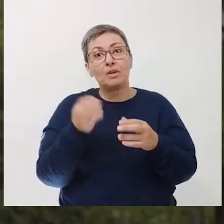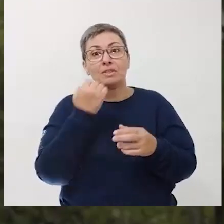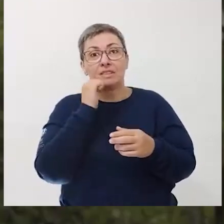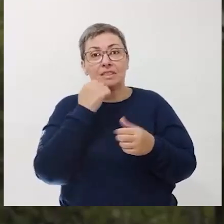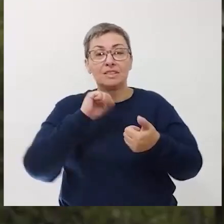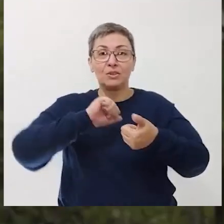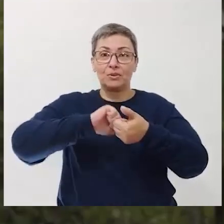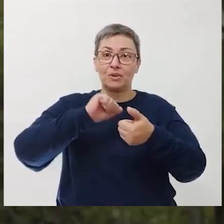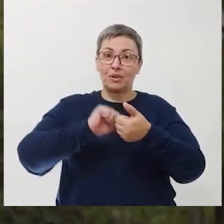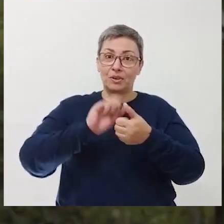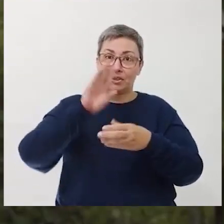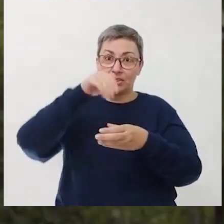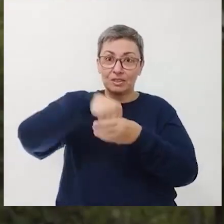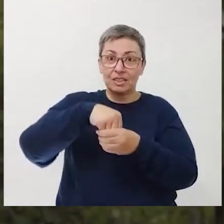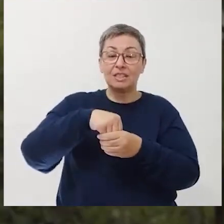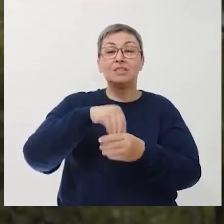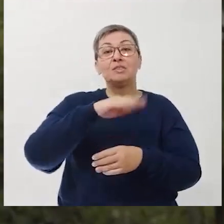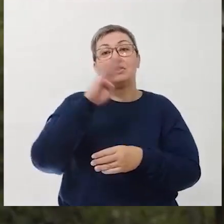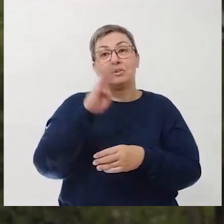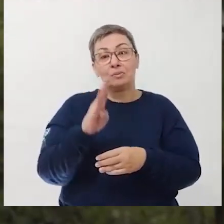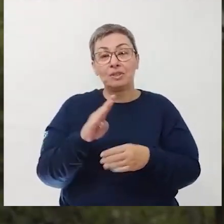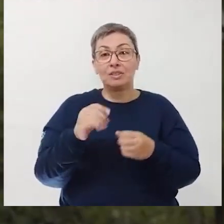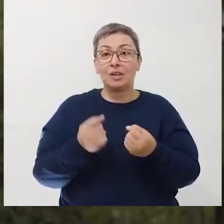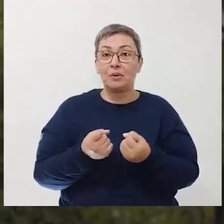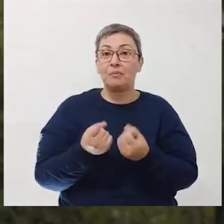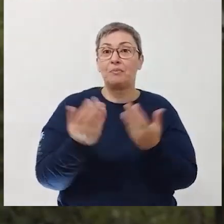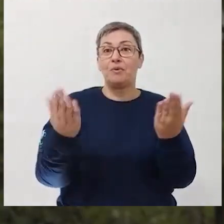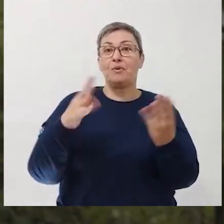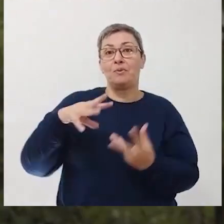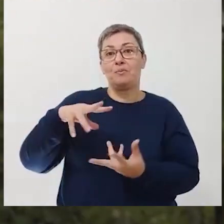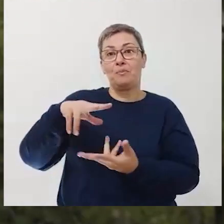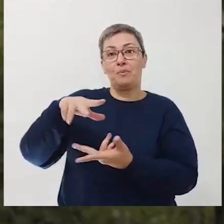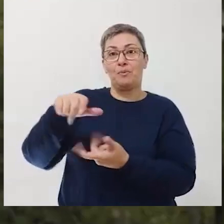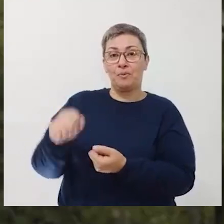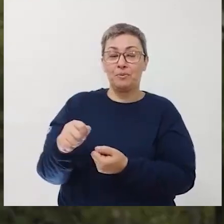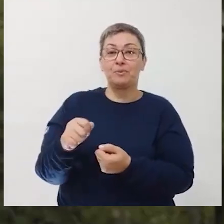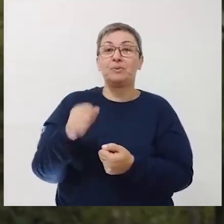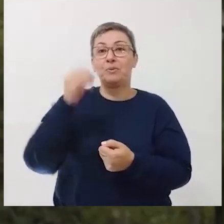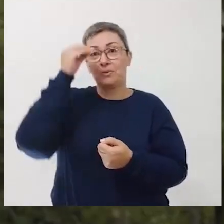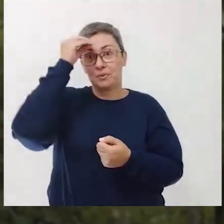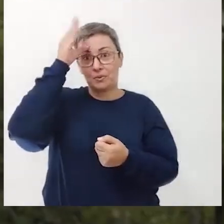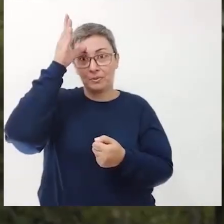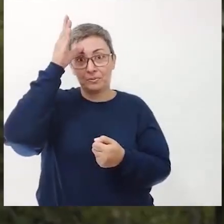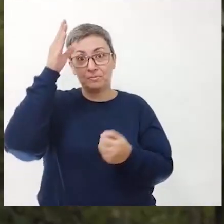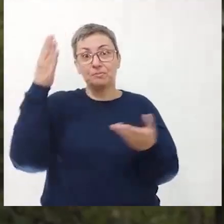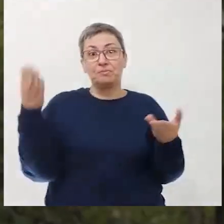está produzindo ciência de qualidade dentro do nosso país e exportando esse conhecimento para o mundo todo. Então atualmente esse